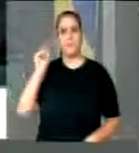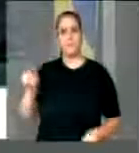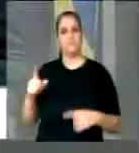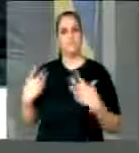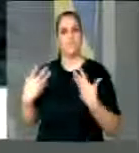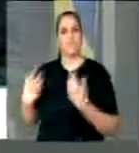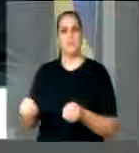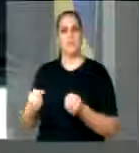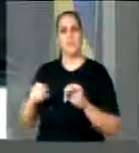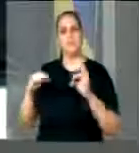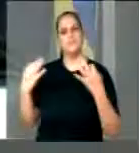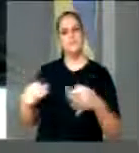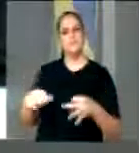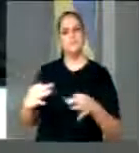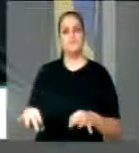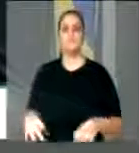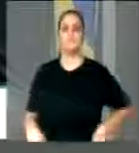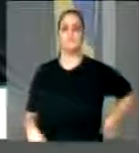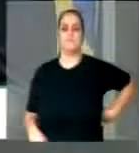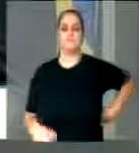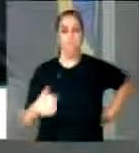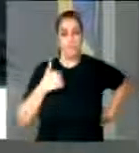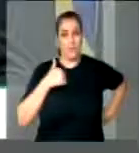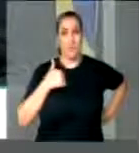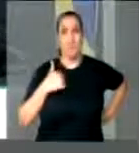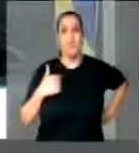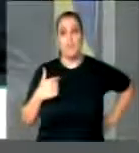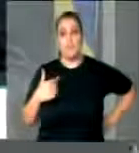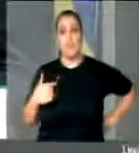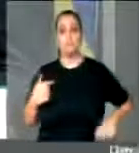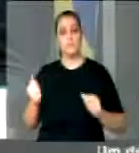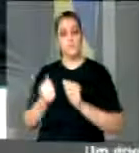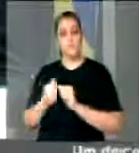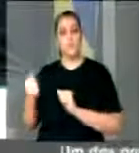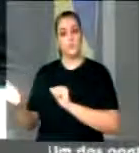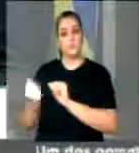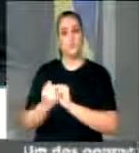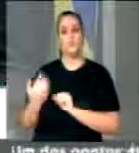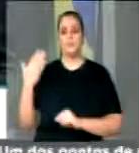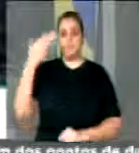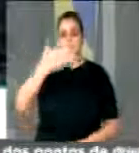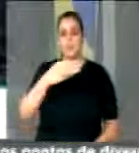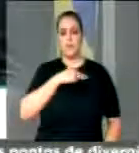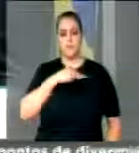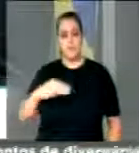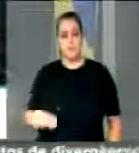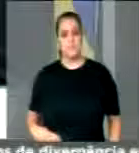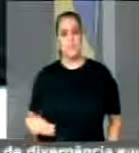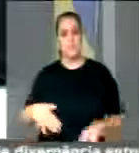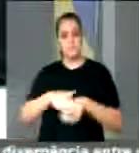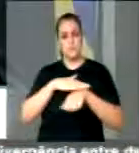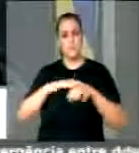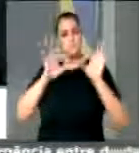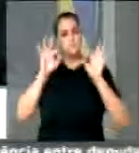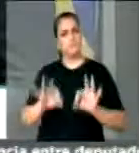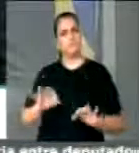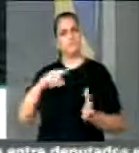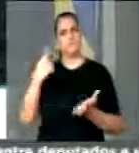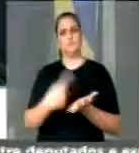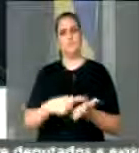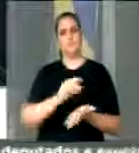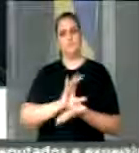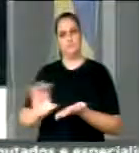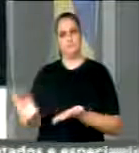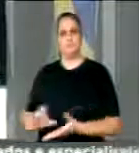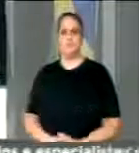Algo inédito para o Maranhão, assim as palavras do governador Dito e, claro, eu quero colocar muito mais